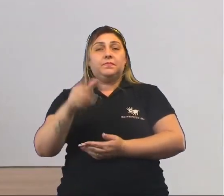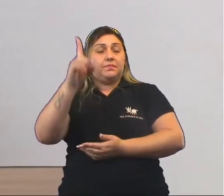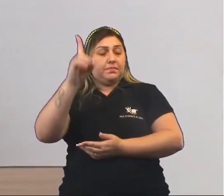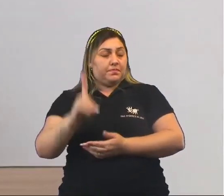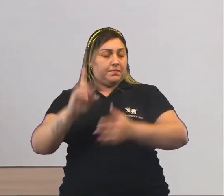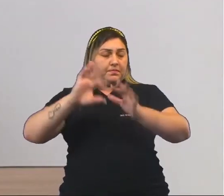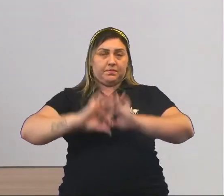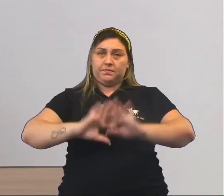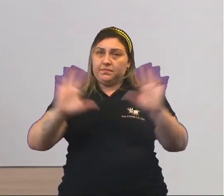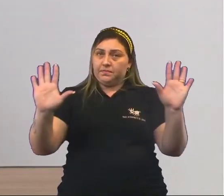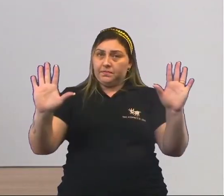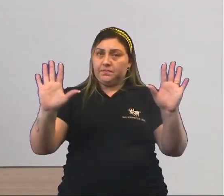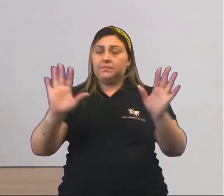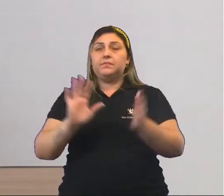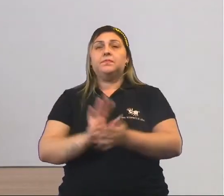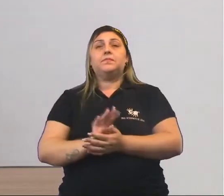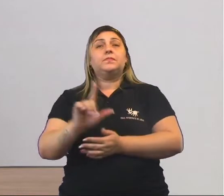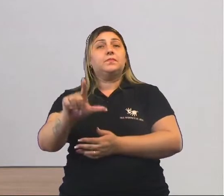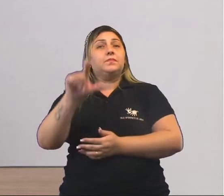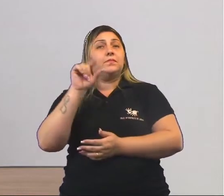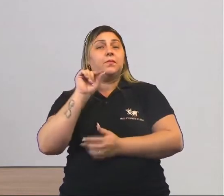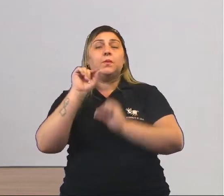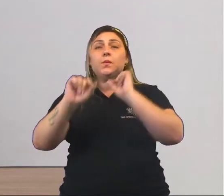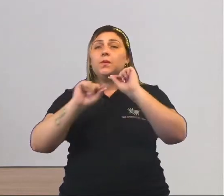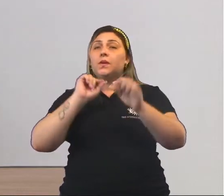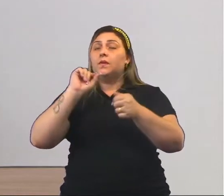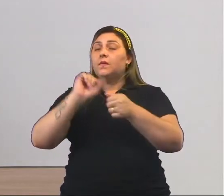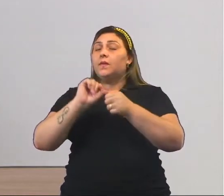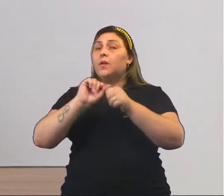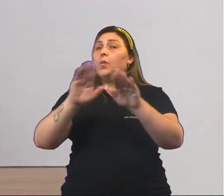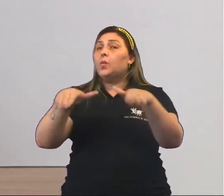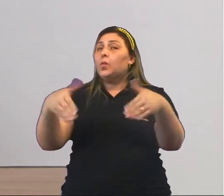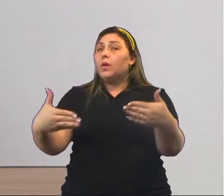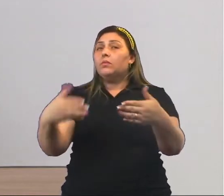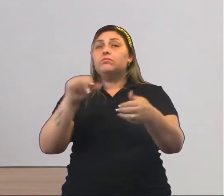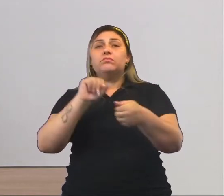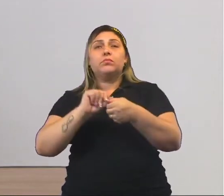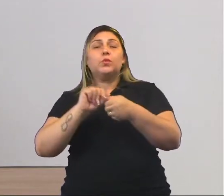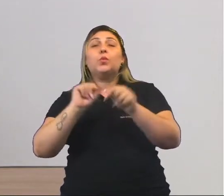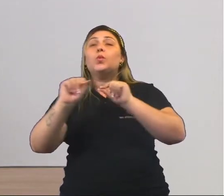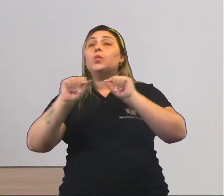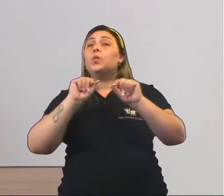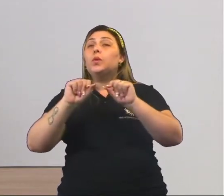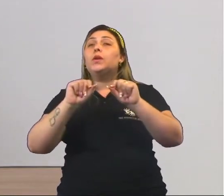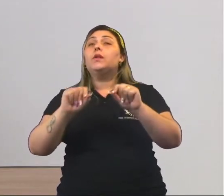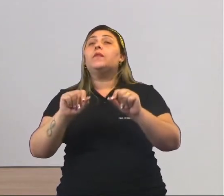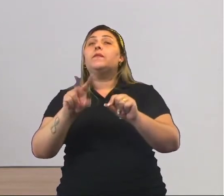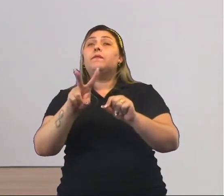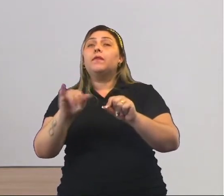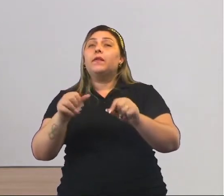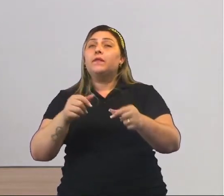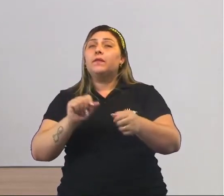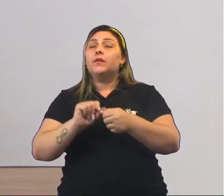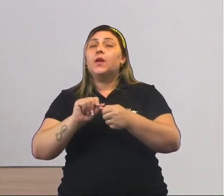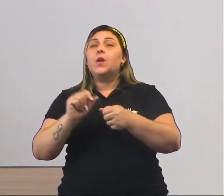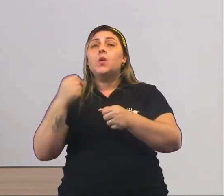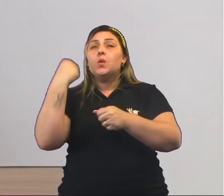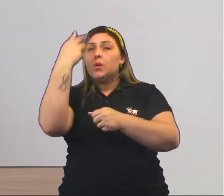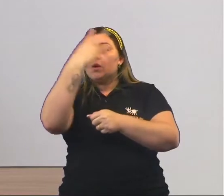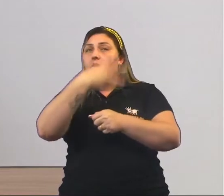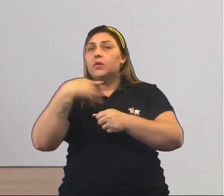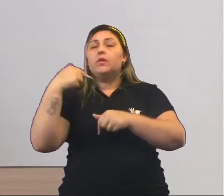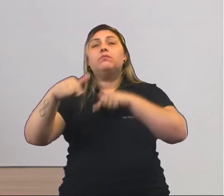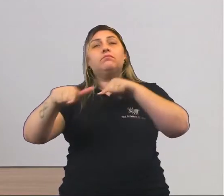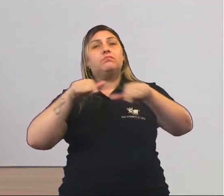direito à liberdade. Ela não escolhe o que ela vai fazer, quando ela vai fazer, o que ela vai fazer, quantas horas ela vai